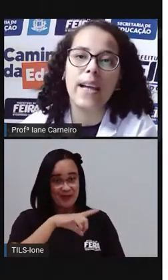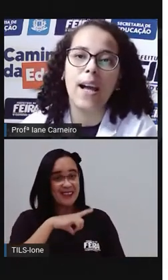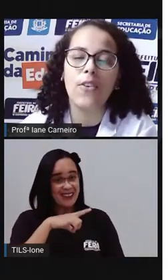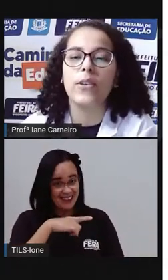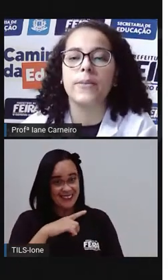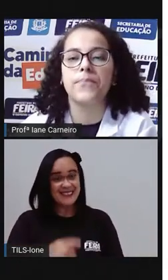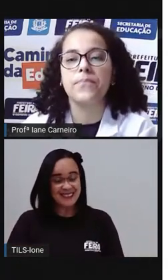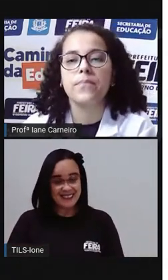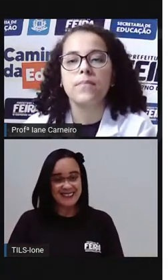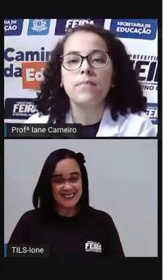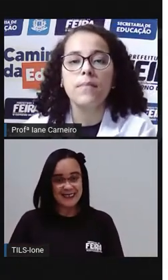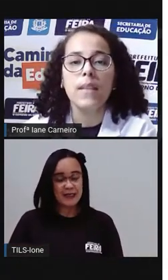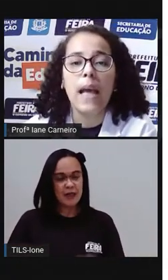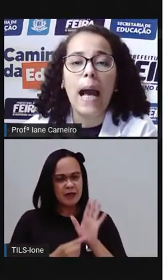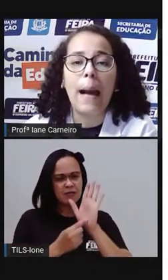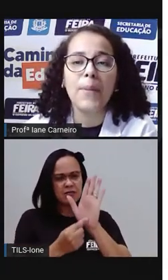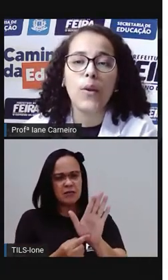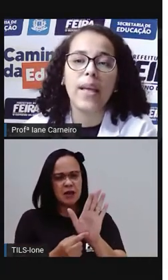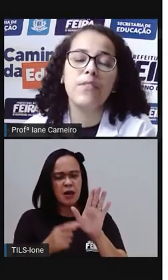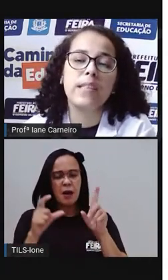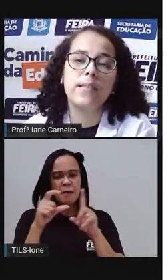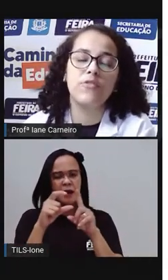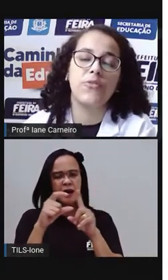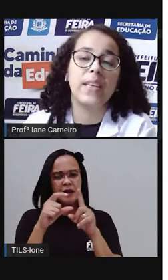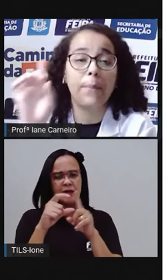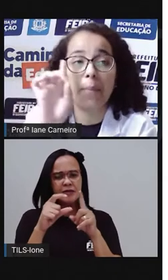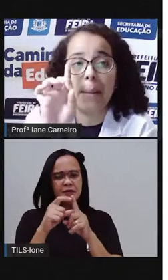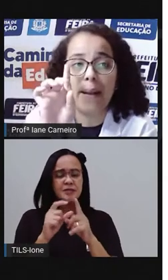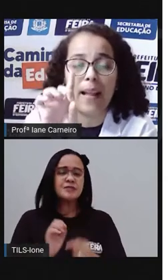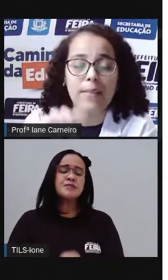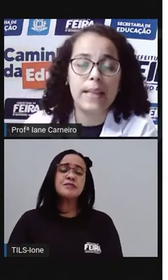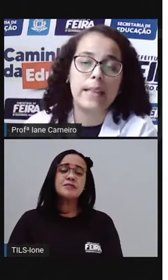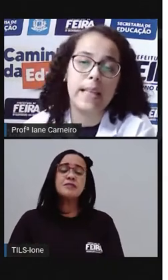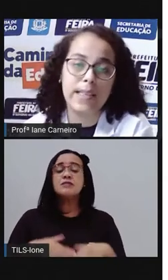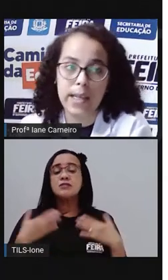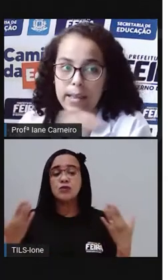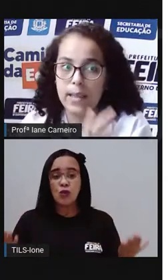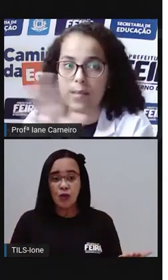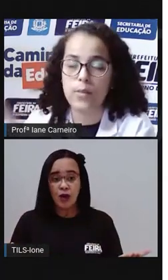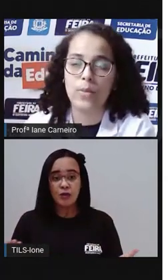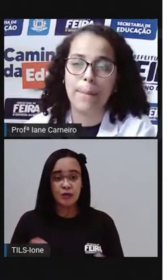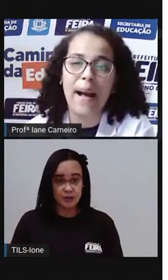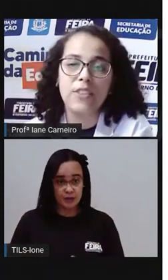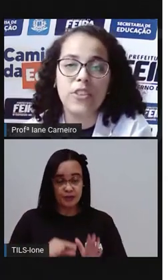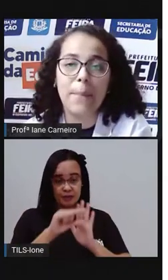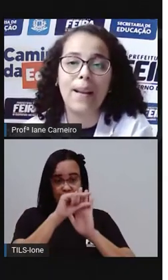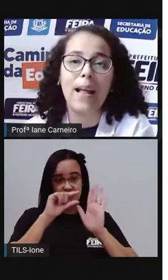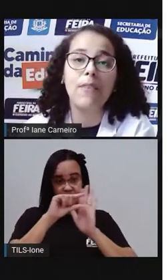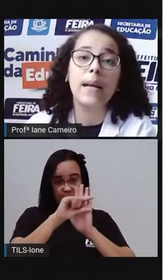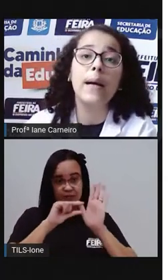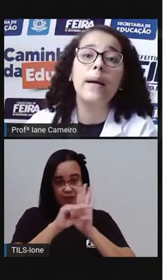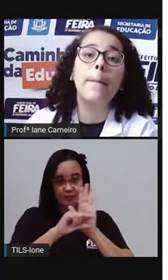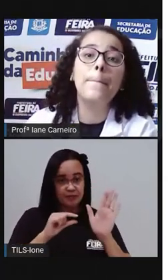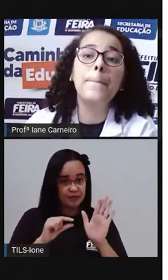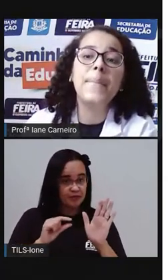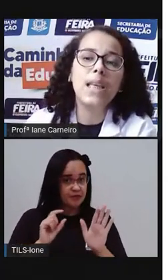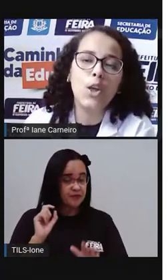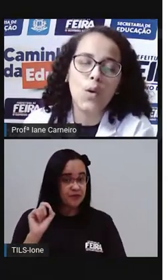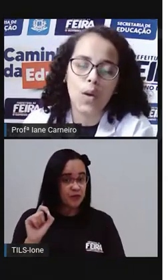identificar agora. A Pró quer que vocês identifiquem. A primeira palavra dessa segunda parte é a palavra